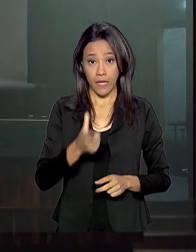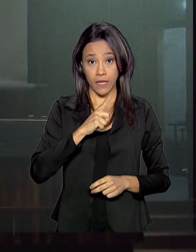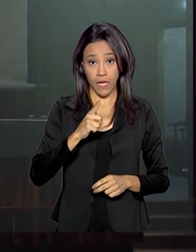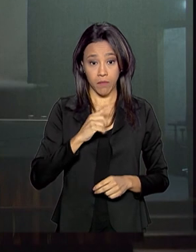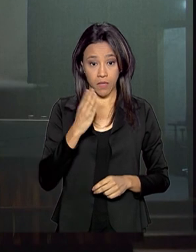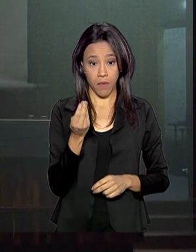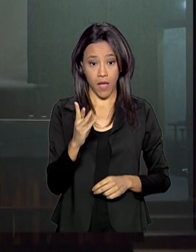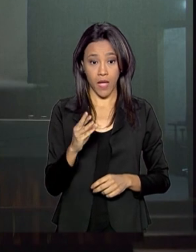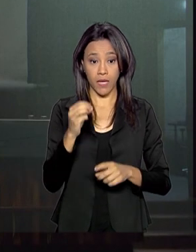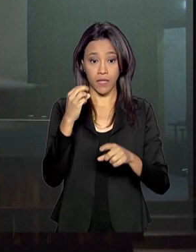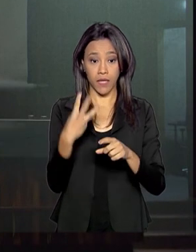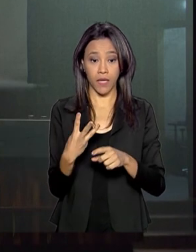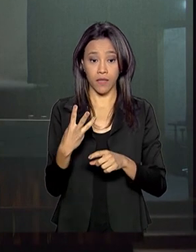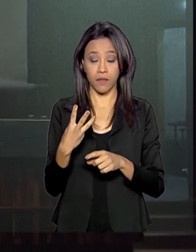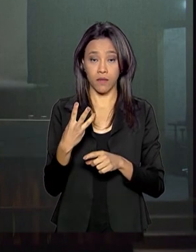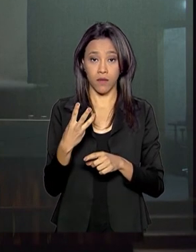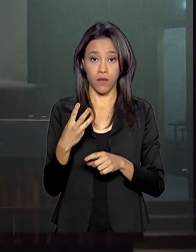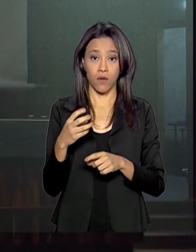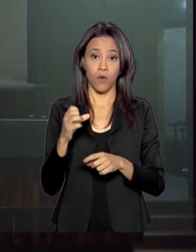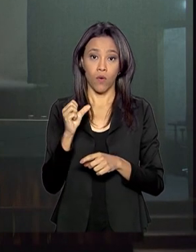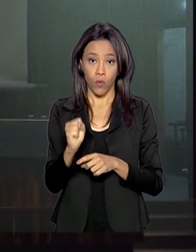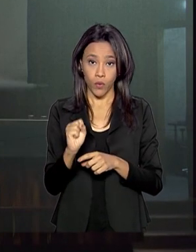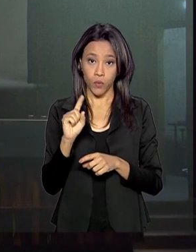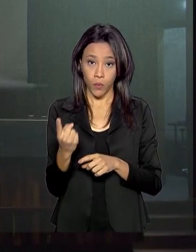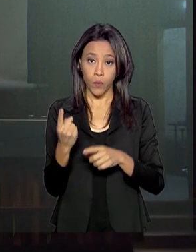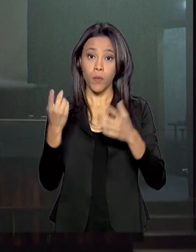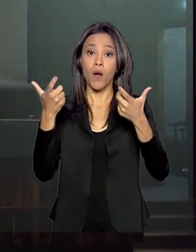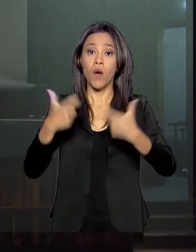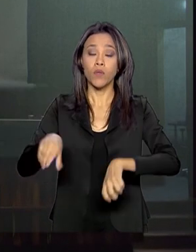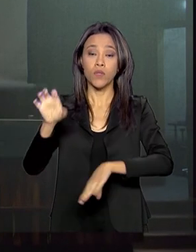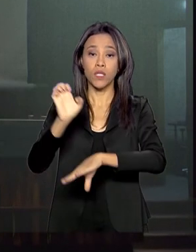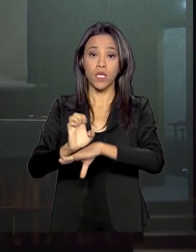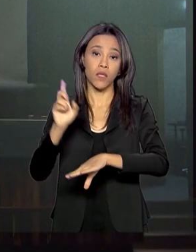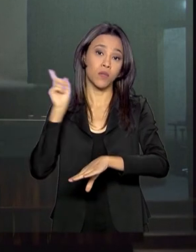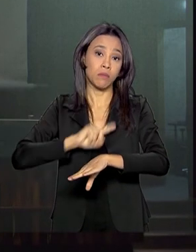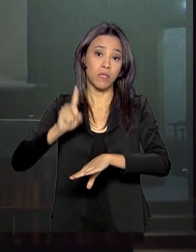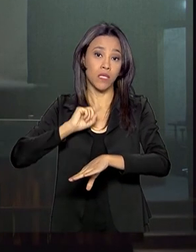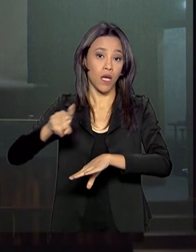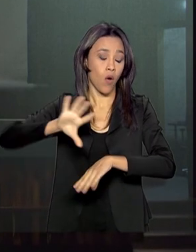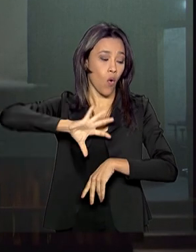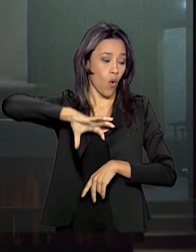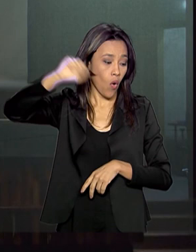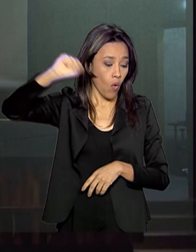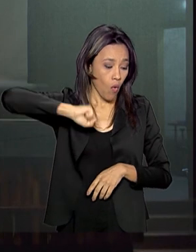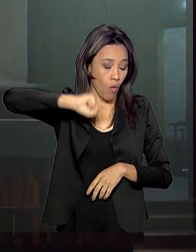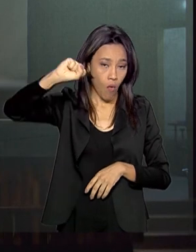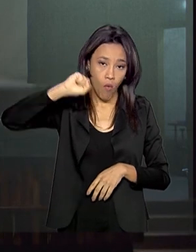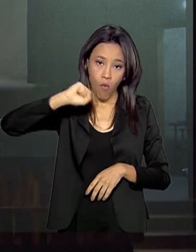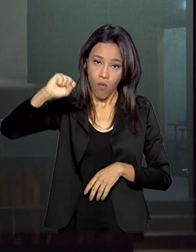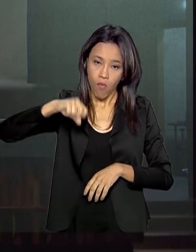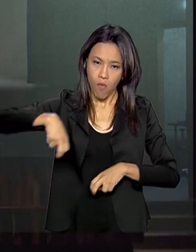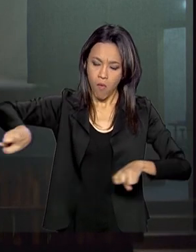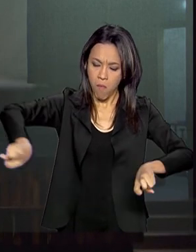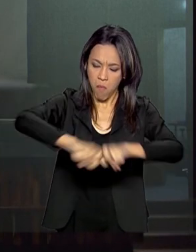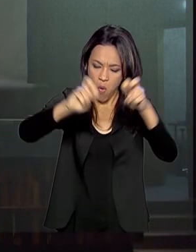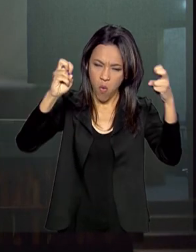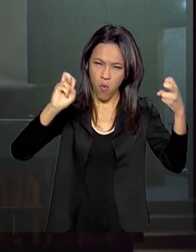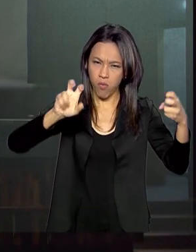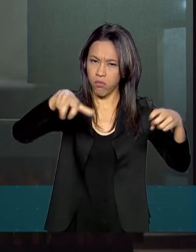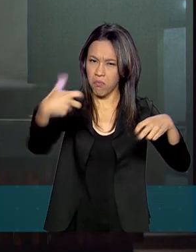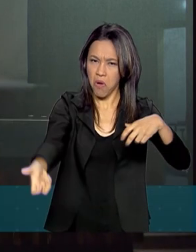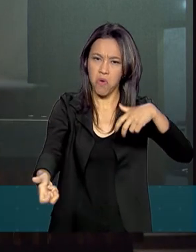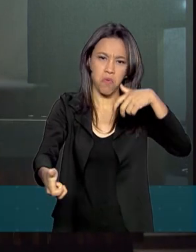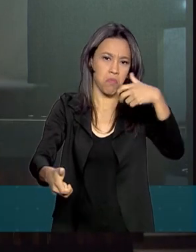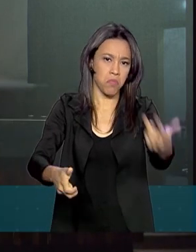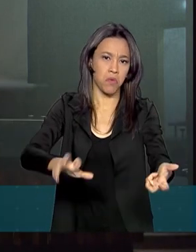-381, Minas Gerais, como, nesse ponto aqui, a campeã de acidentes por quilômetro, 4,89